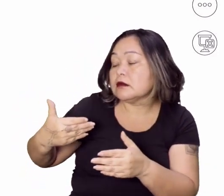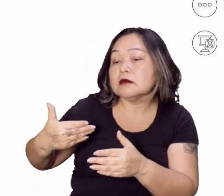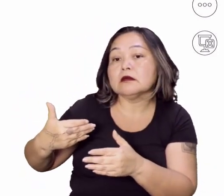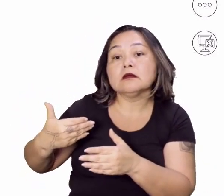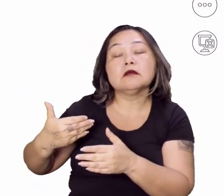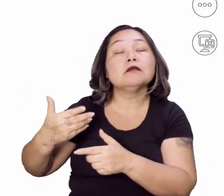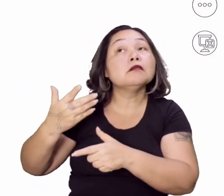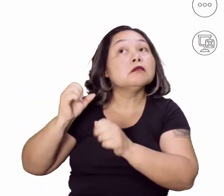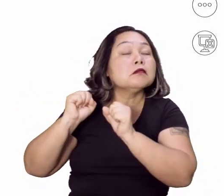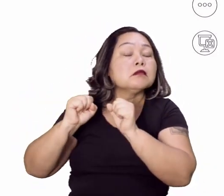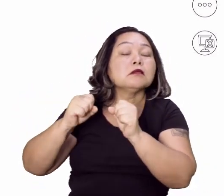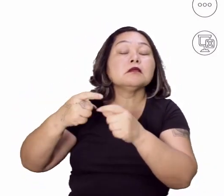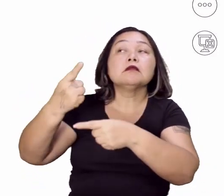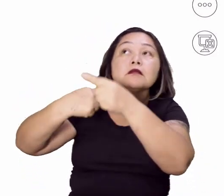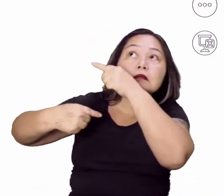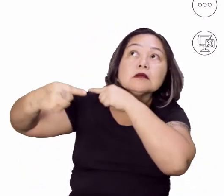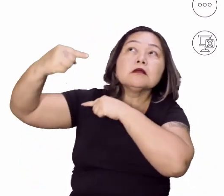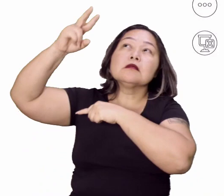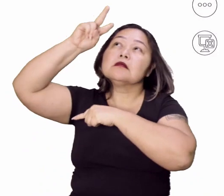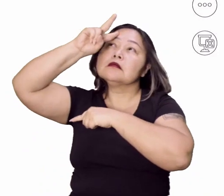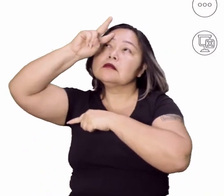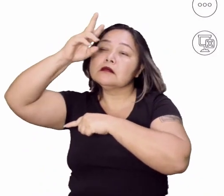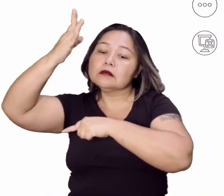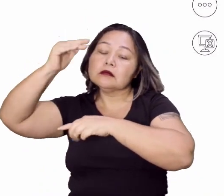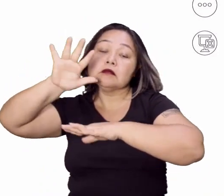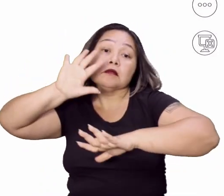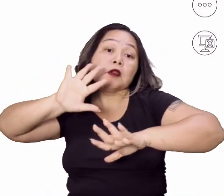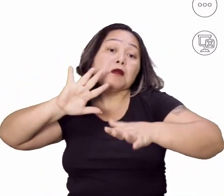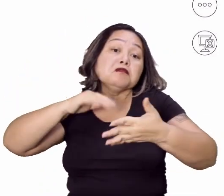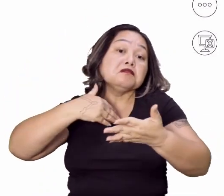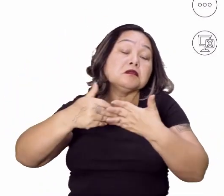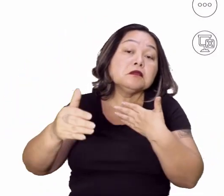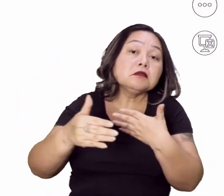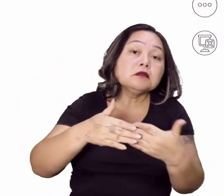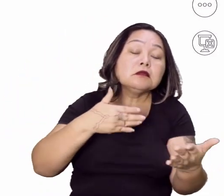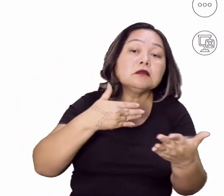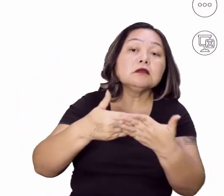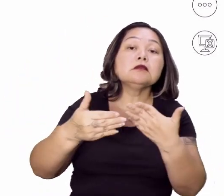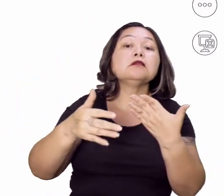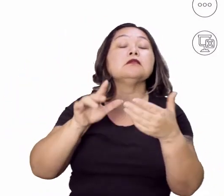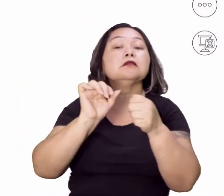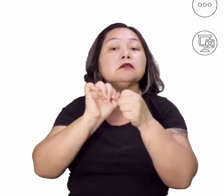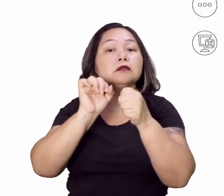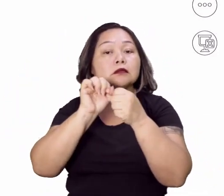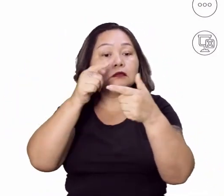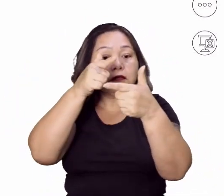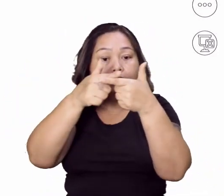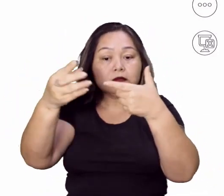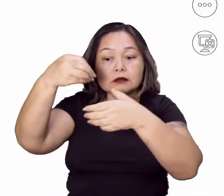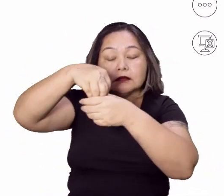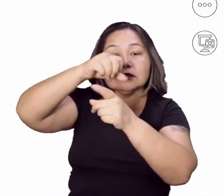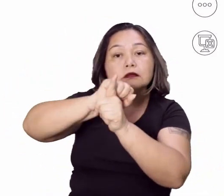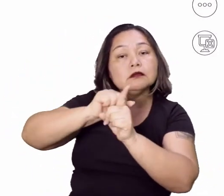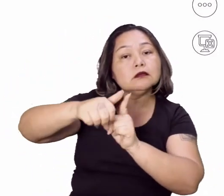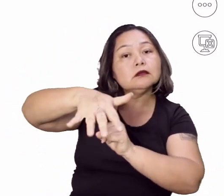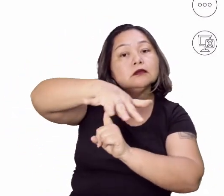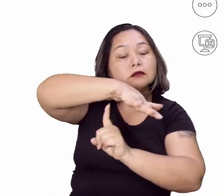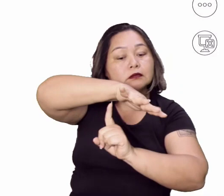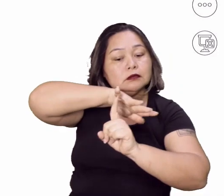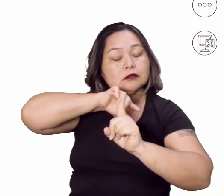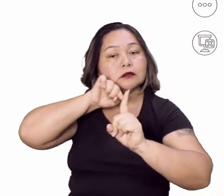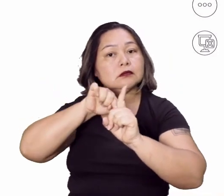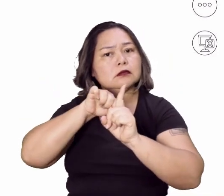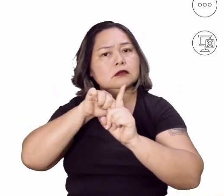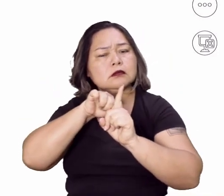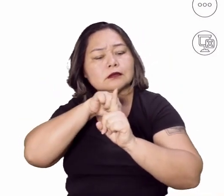conflito histórico, antigo, seja ele qual for, esses conflitos sociais, eles vão dar esse, como é que eu posso